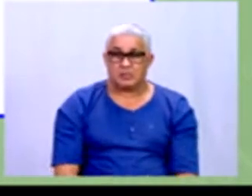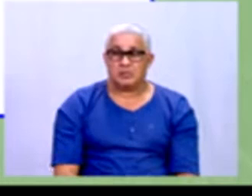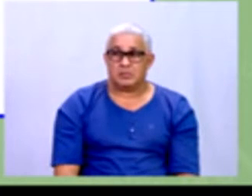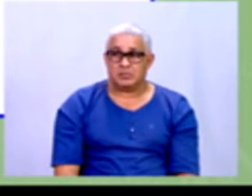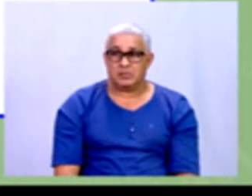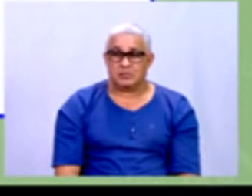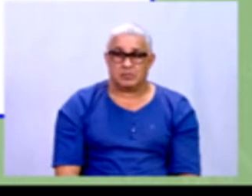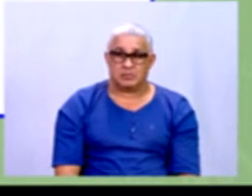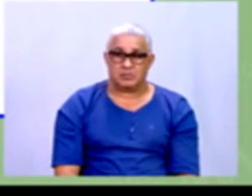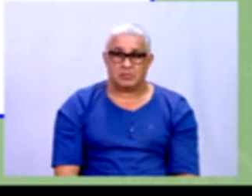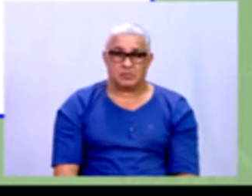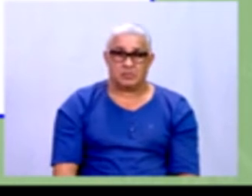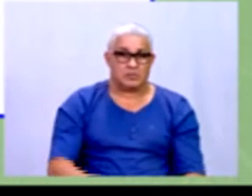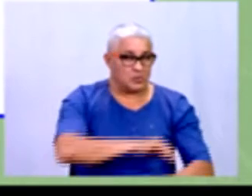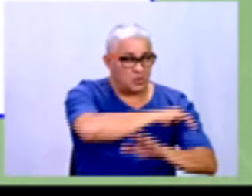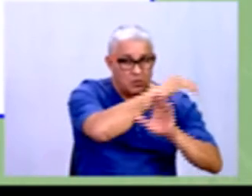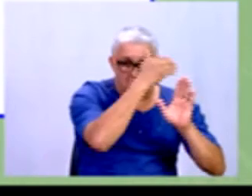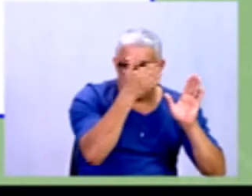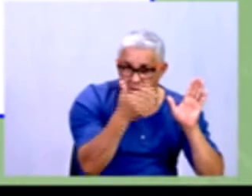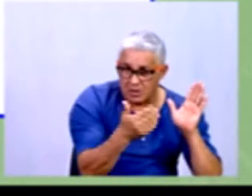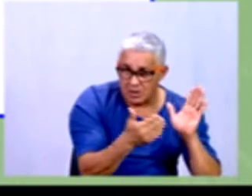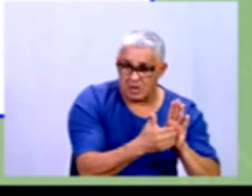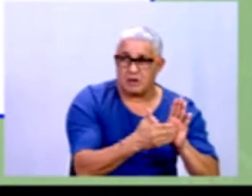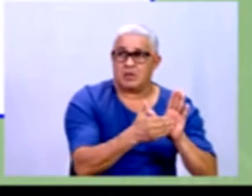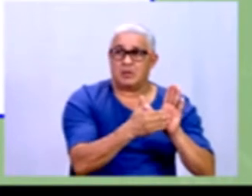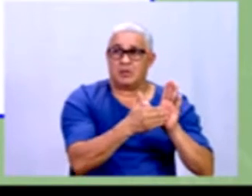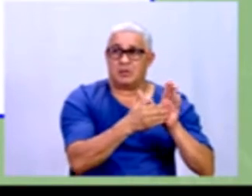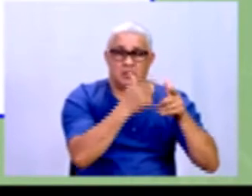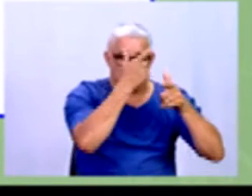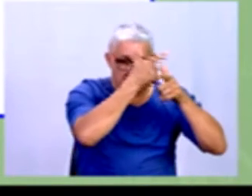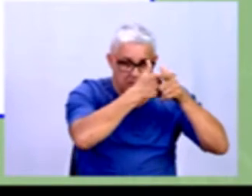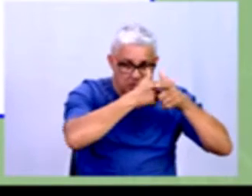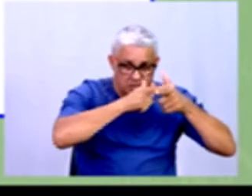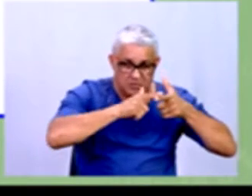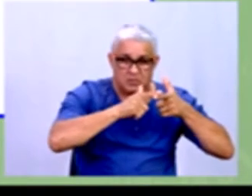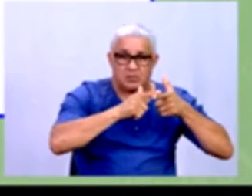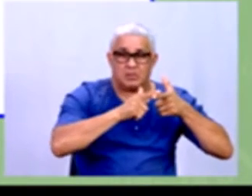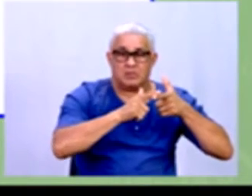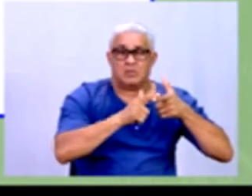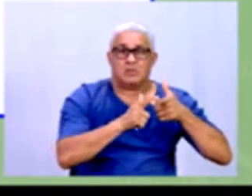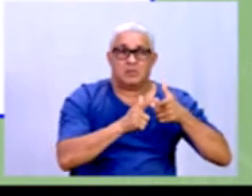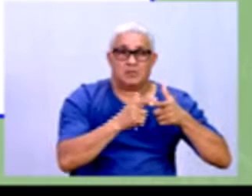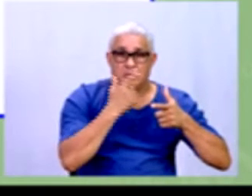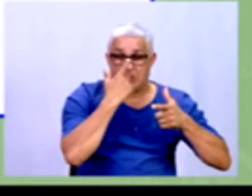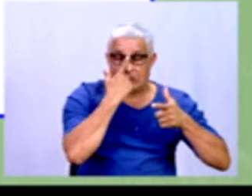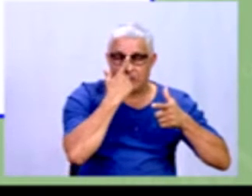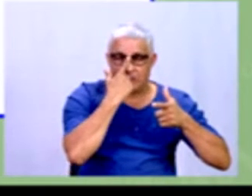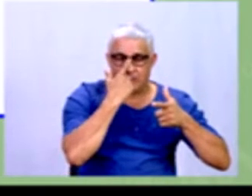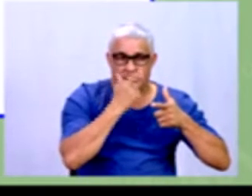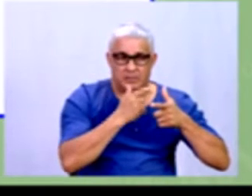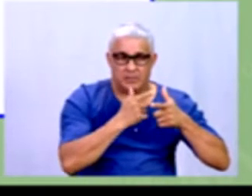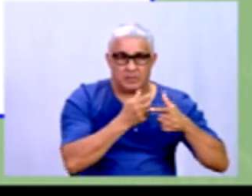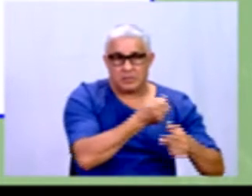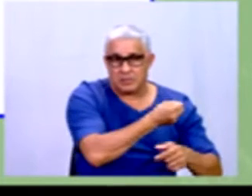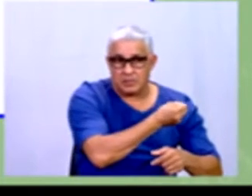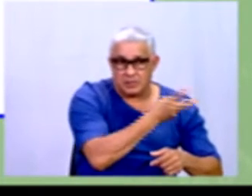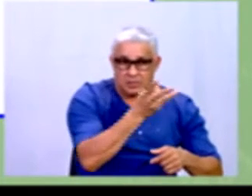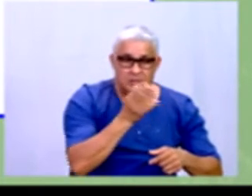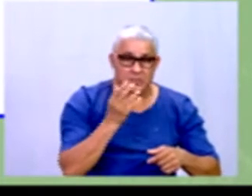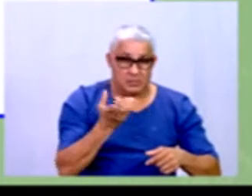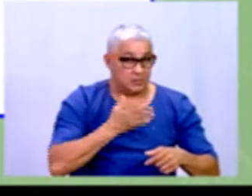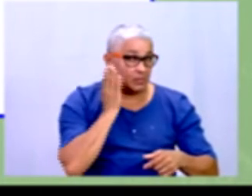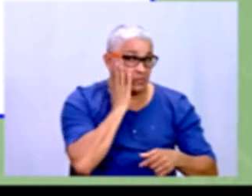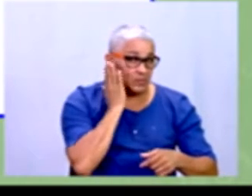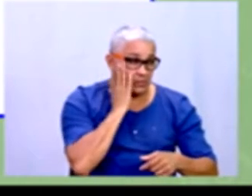o nosso total, né? A gente vai fazer aqui essa divisão, né? Que é... É... Vai pegar a quantidade. A gente quer saber